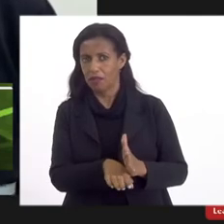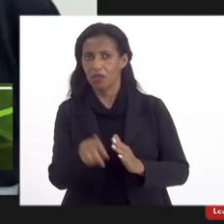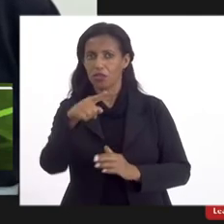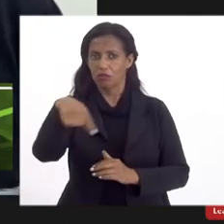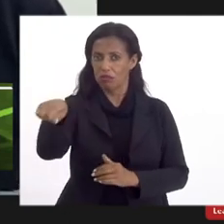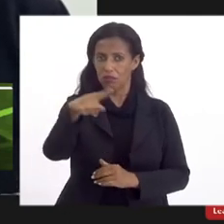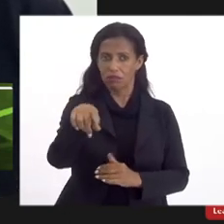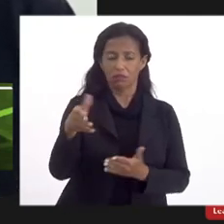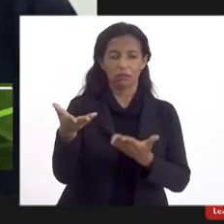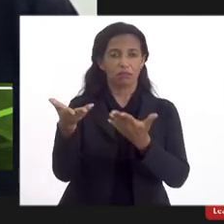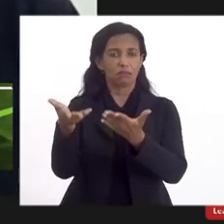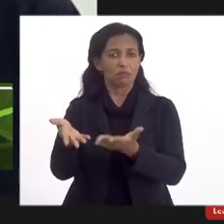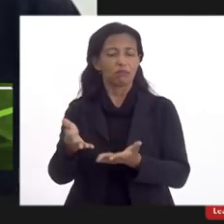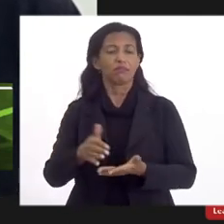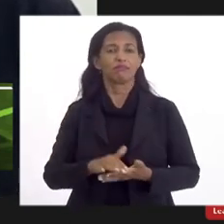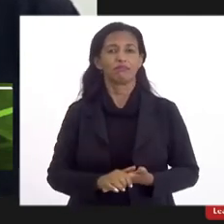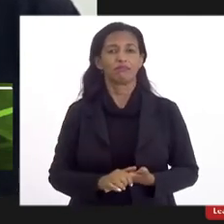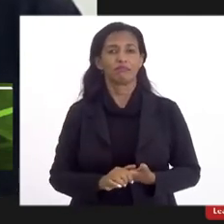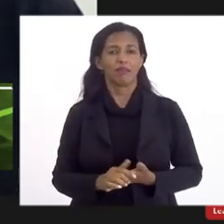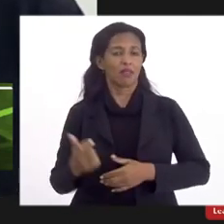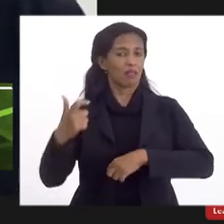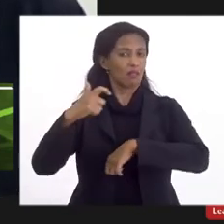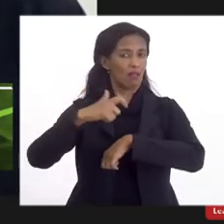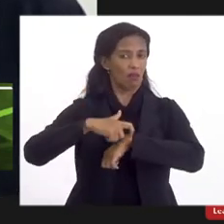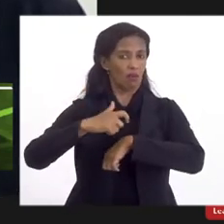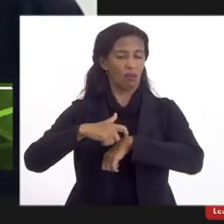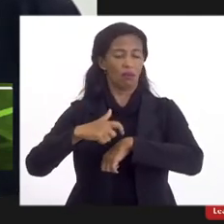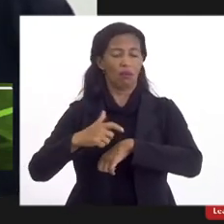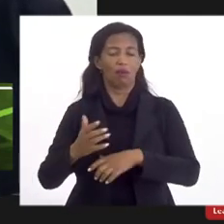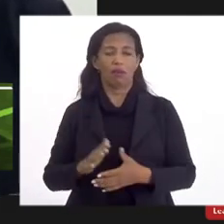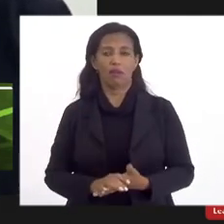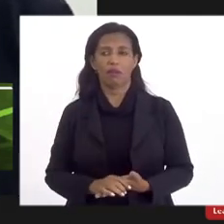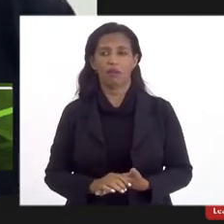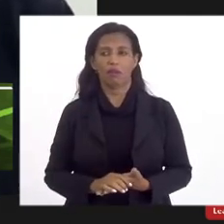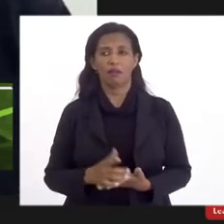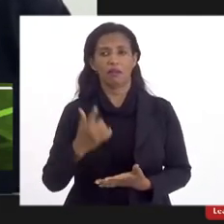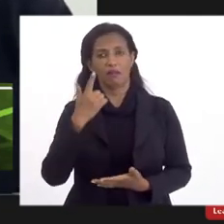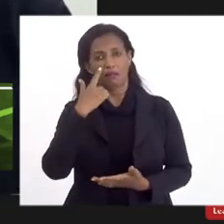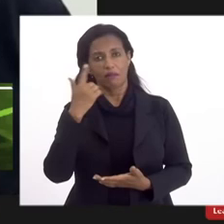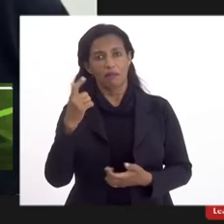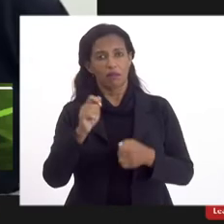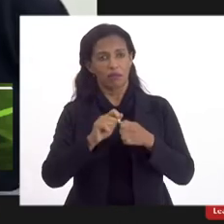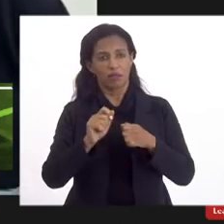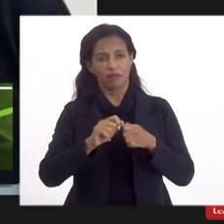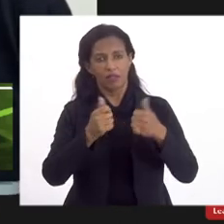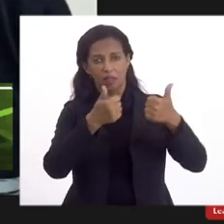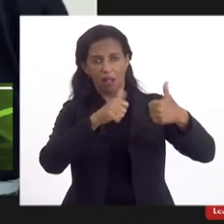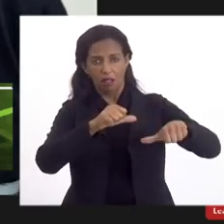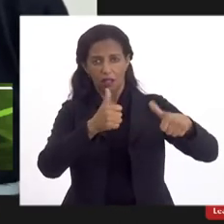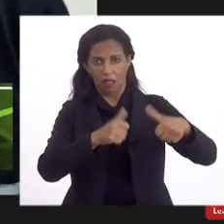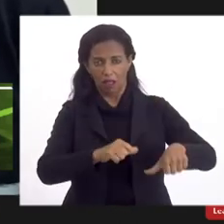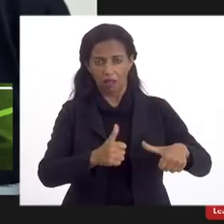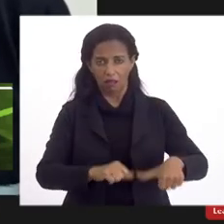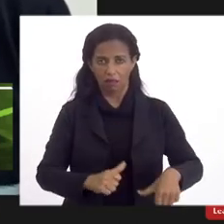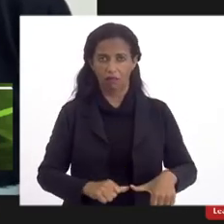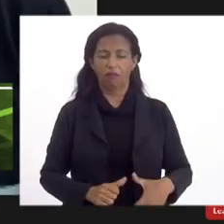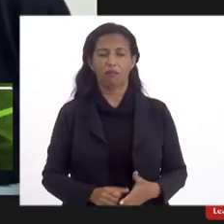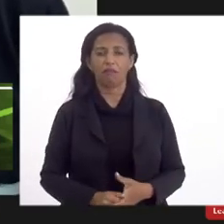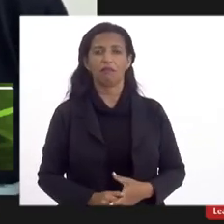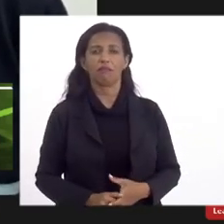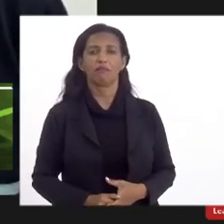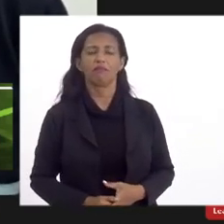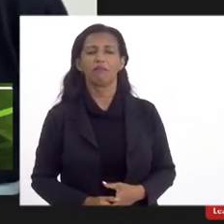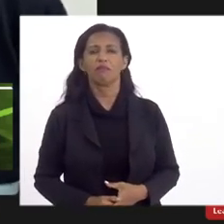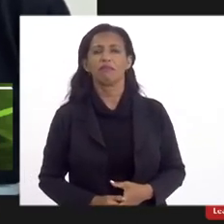na hora serão feitas as análises são